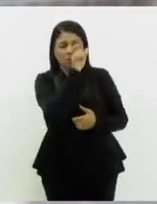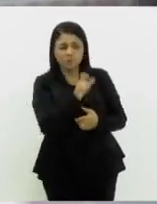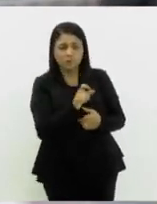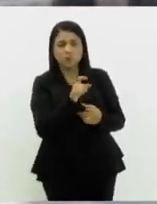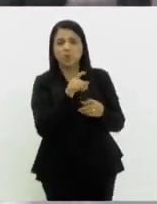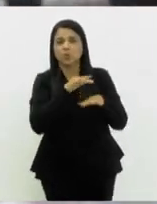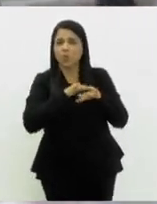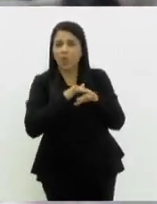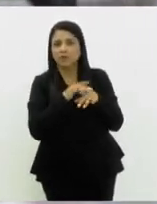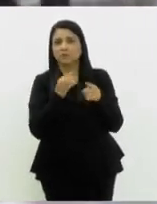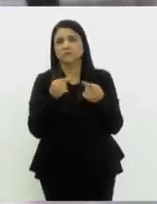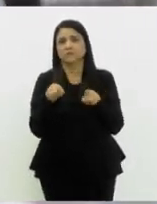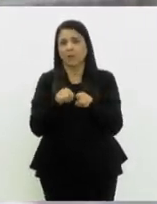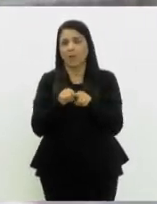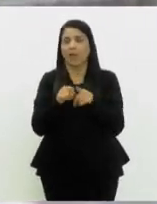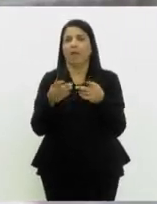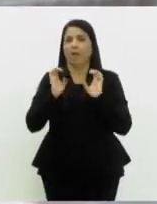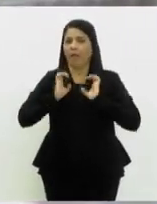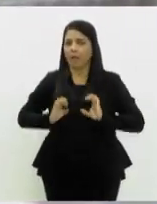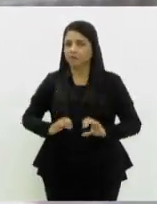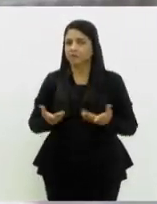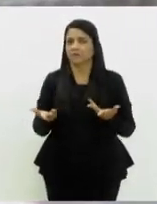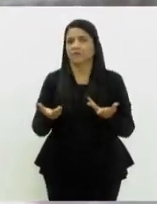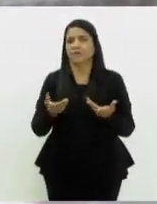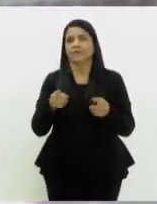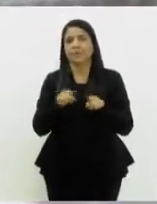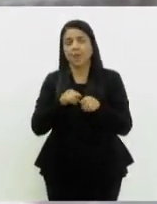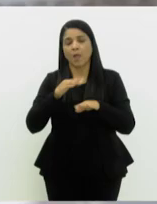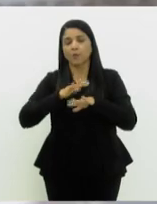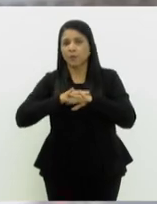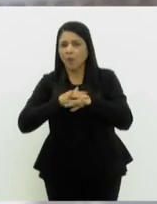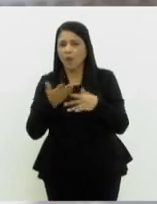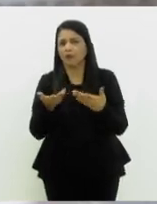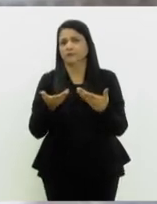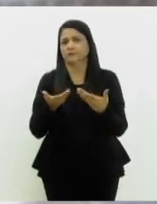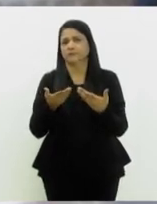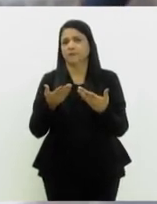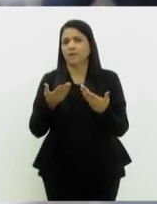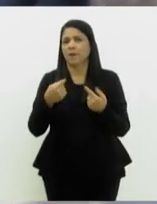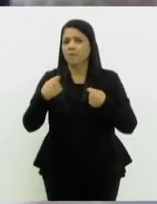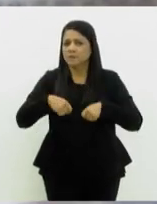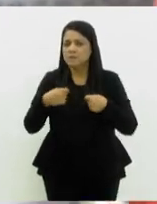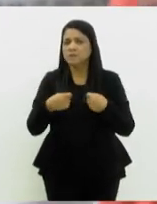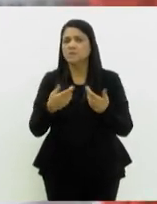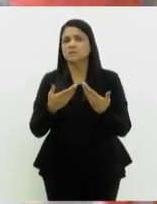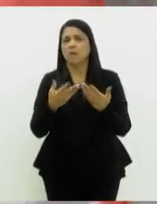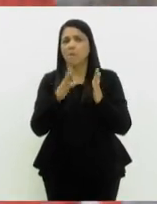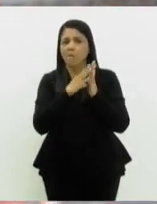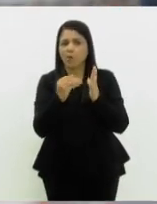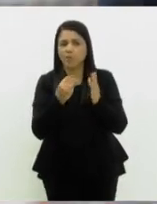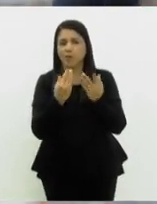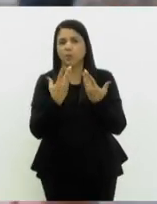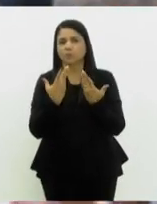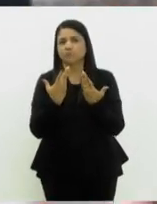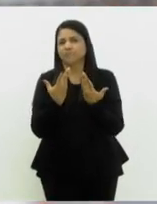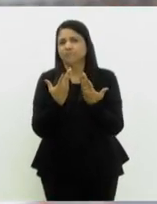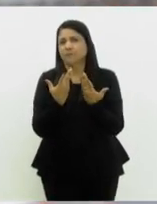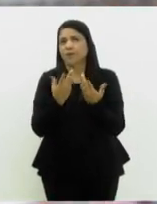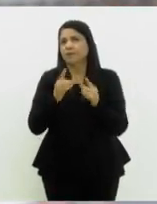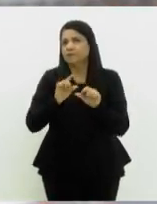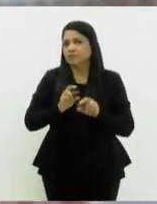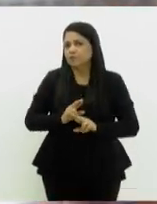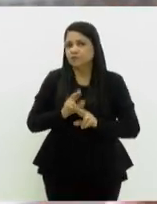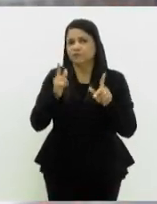vem surgindo até em função da emancipação do doente. Então, a gente vem tentando romper com o modelo tradicional de assistência, que era muito